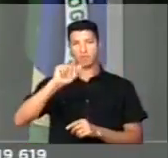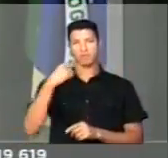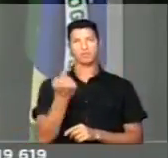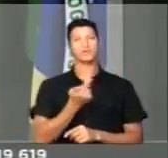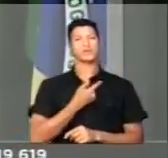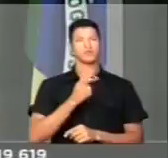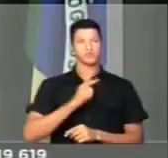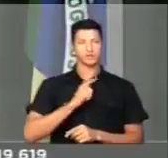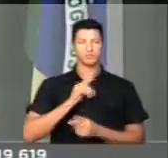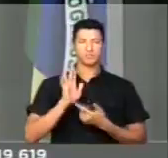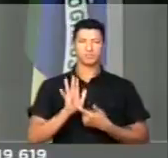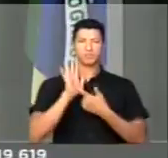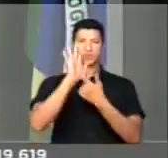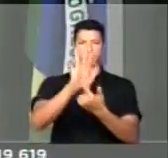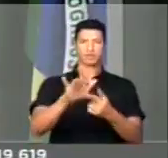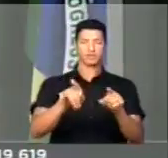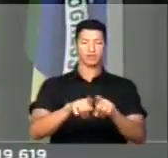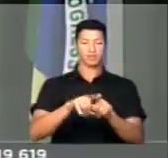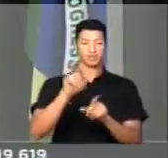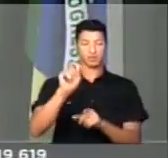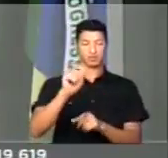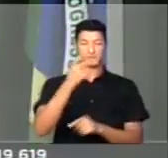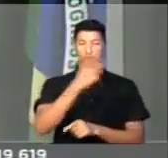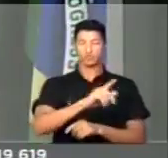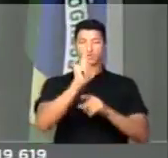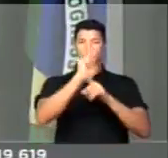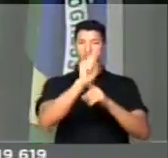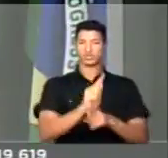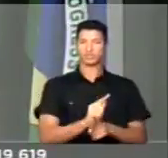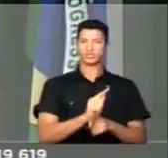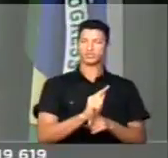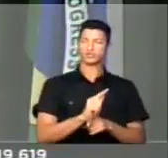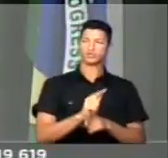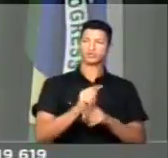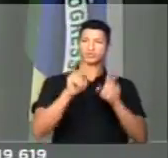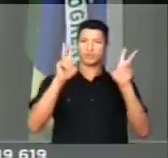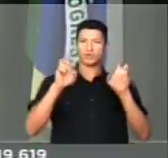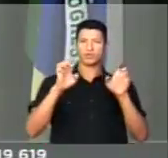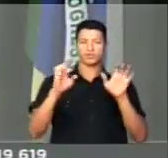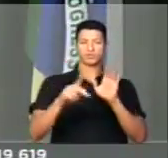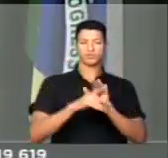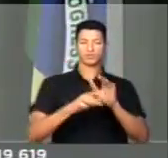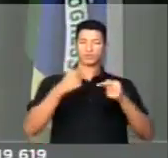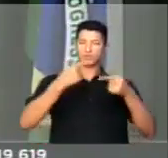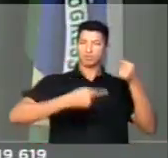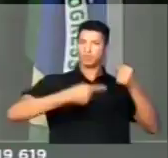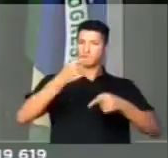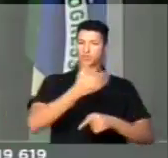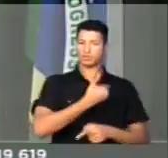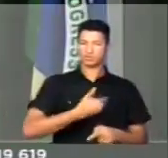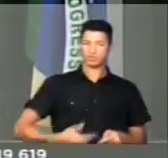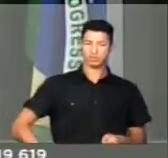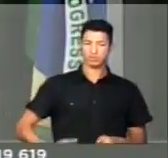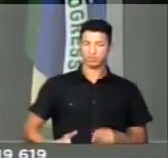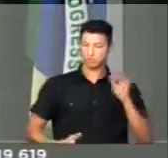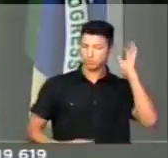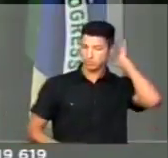demonstrado que a sua gestão, baseada única e exclusivamente em políticas públicas...